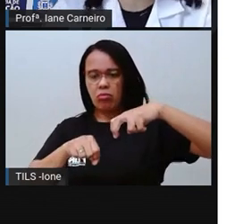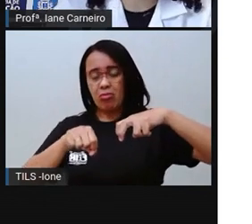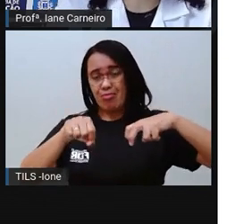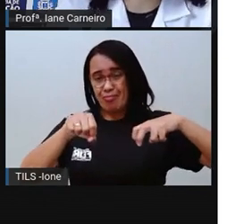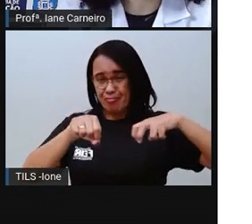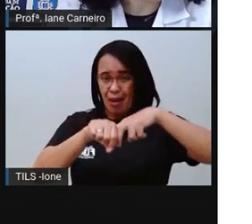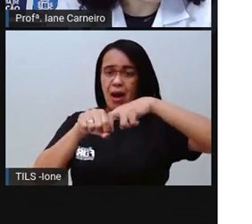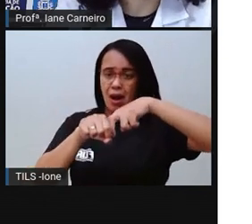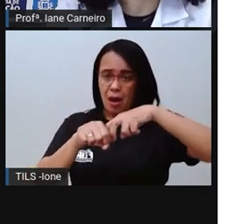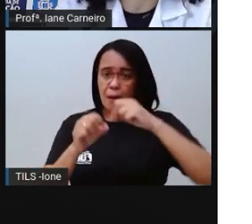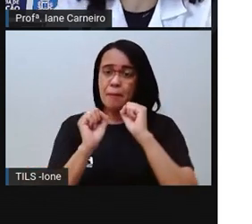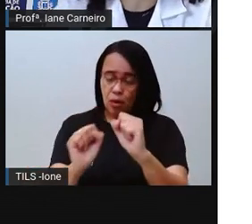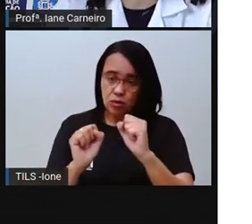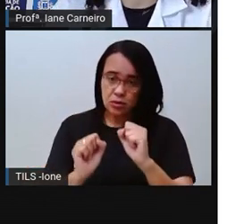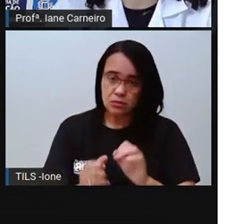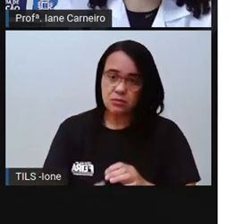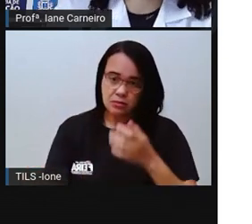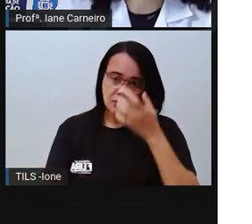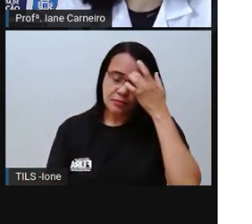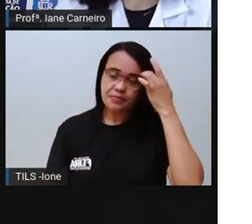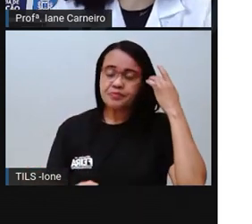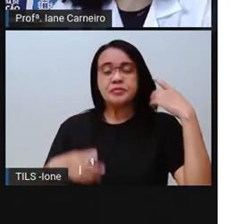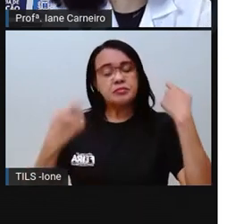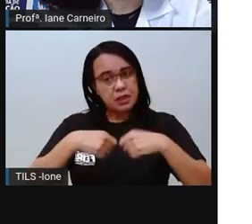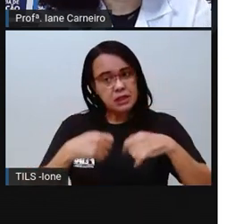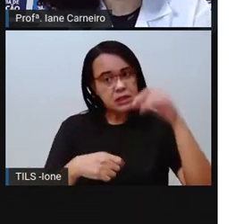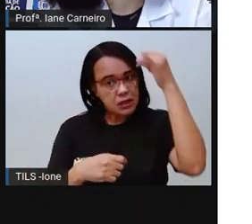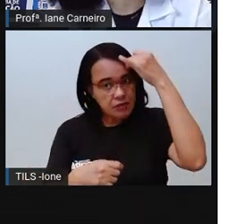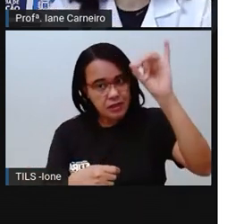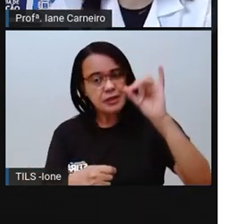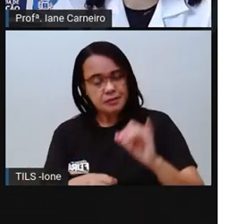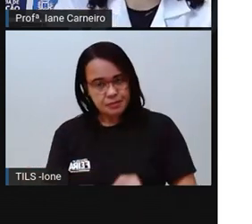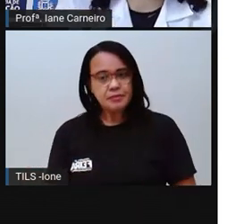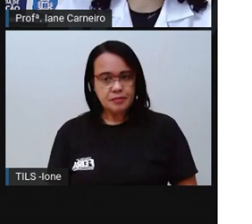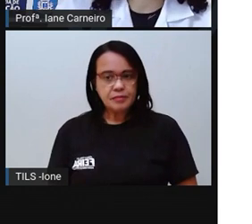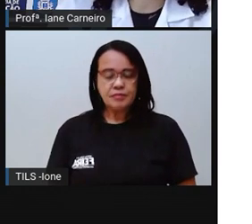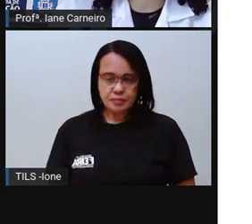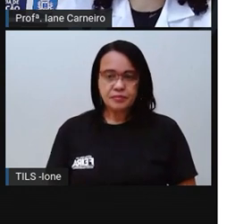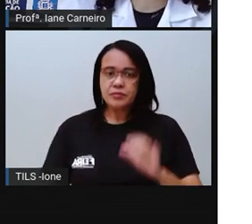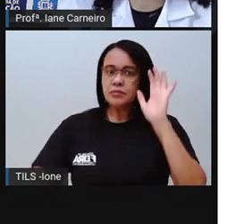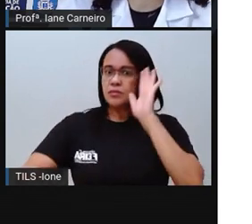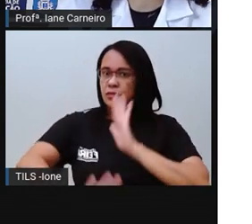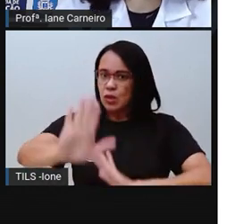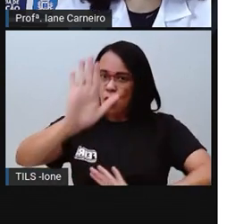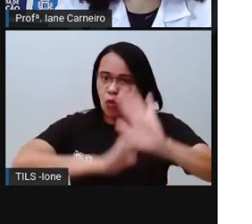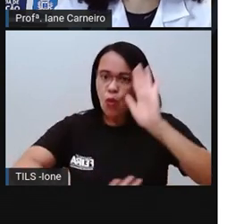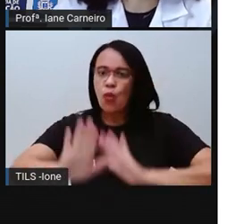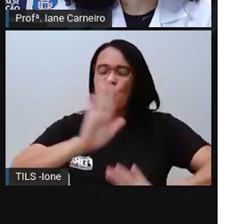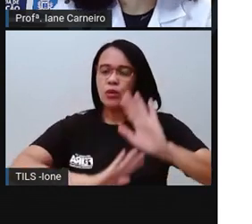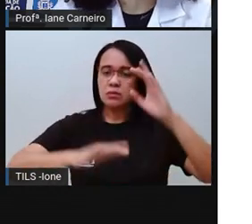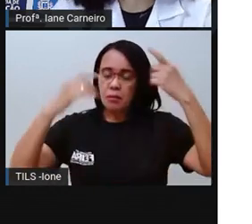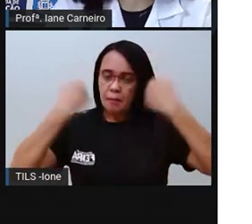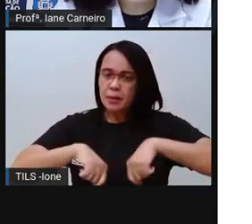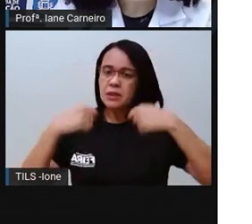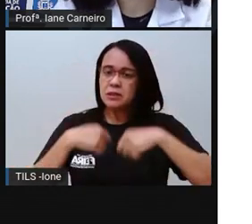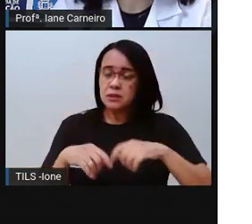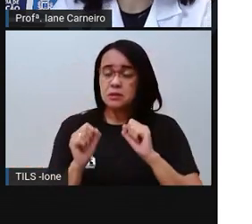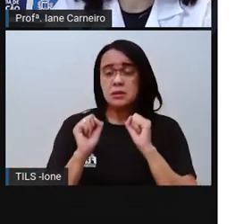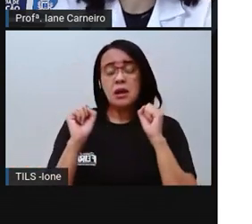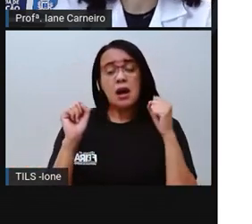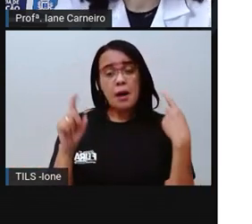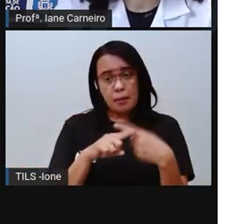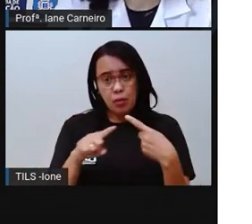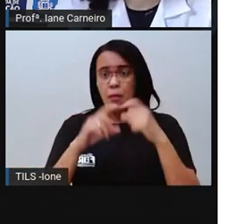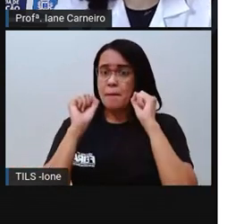que não passe carro, né? A PRO sabe que é difícil, mas tem que ter todo esse cuidado. Porque senão pode realmente acontecer um